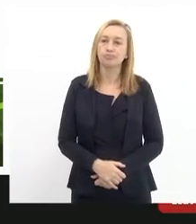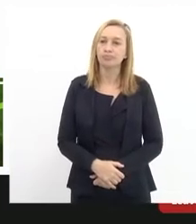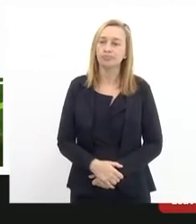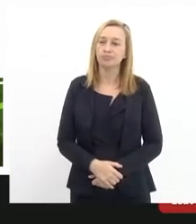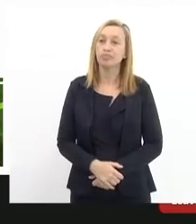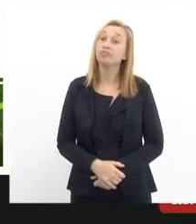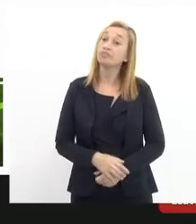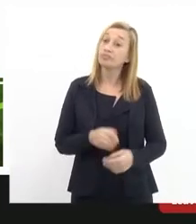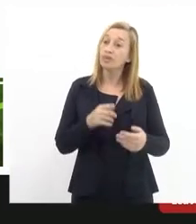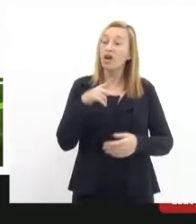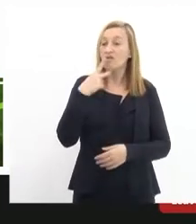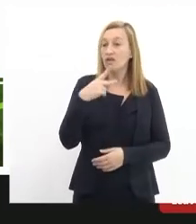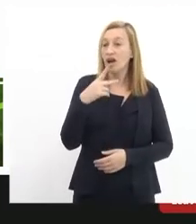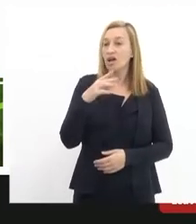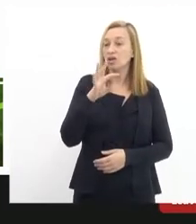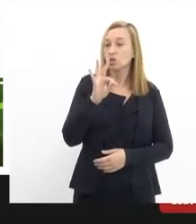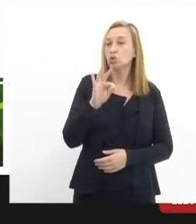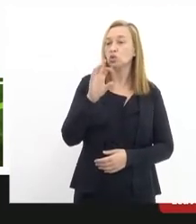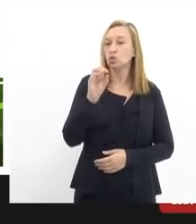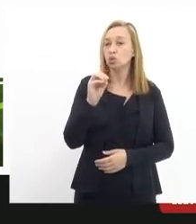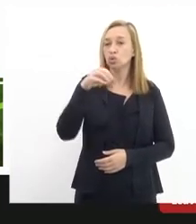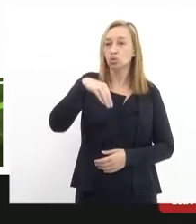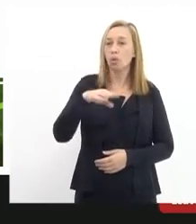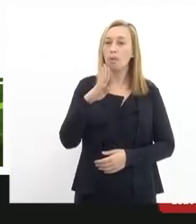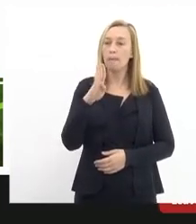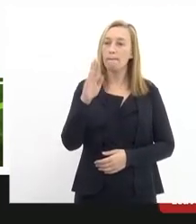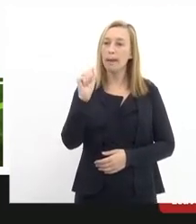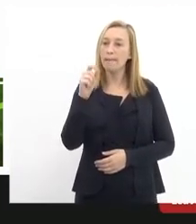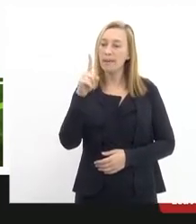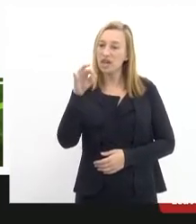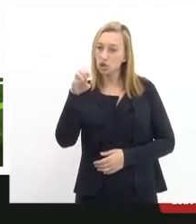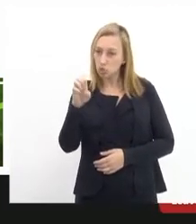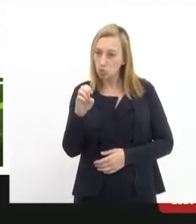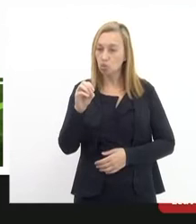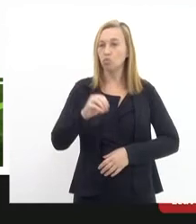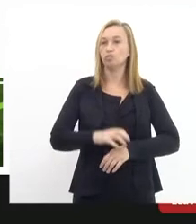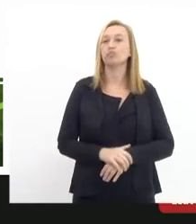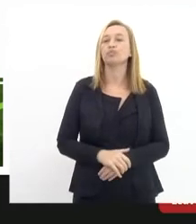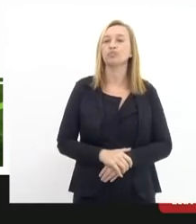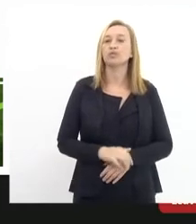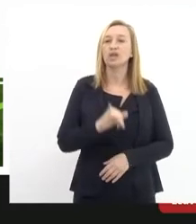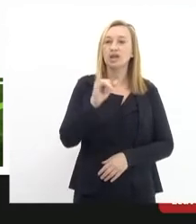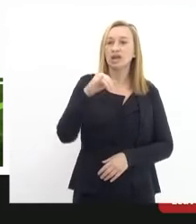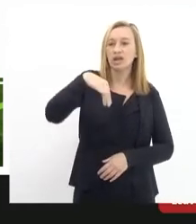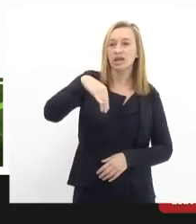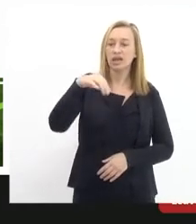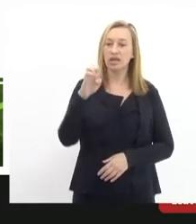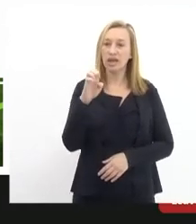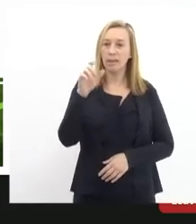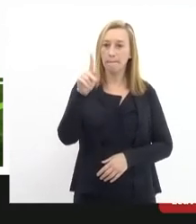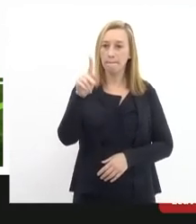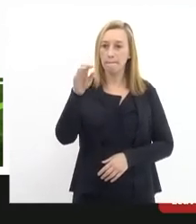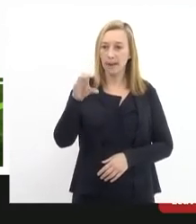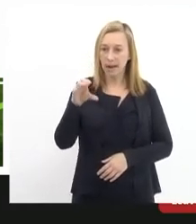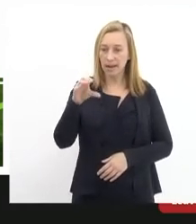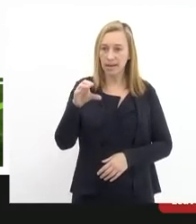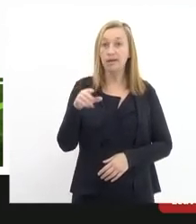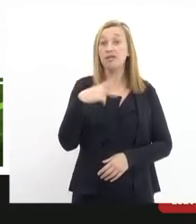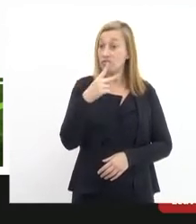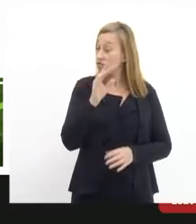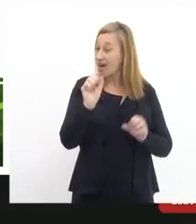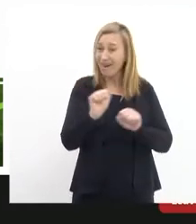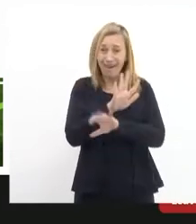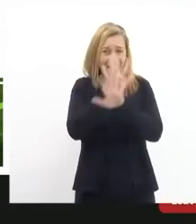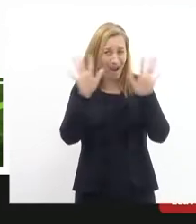Esse fala do tombamento, a CPI fala do tombamento para o INEPAC e fala claramente o ato de tombamento aqui,